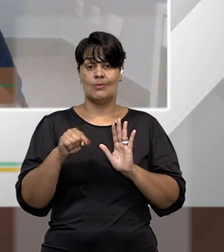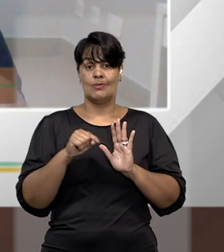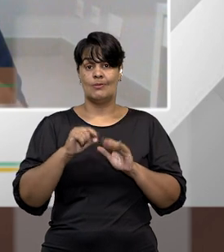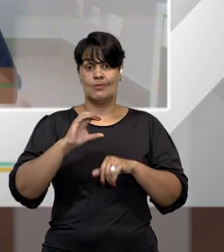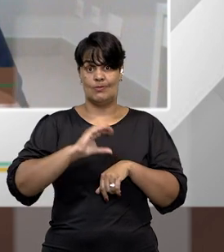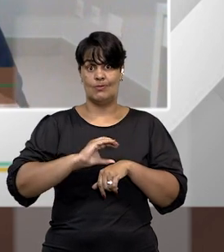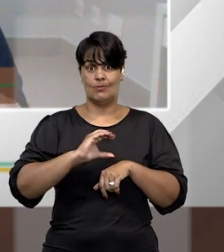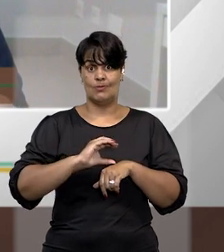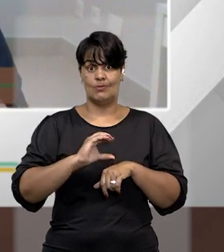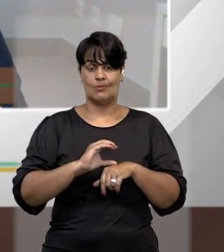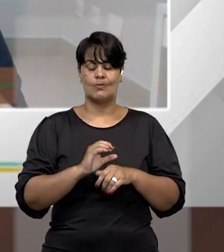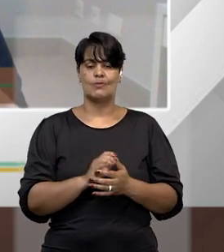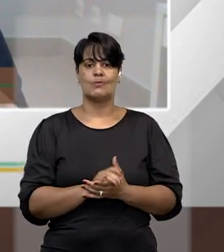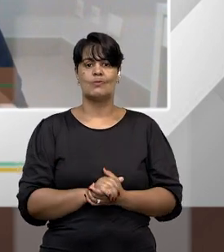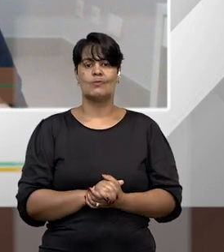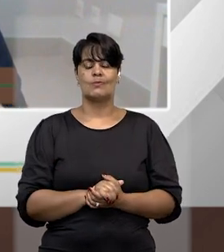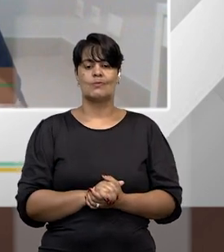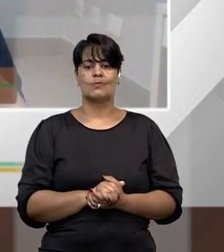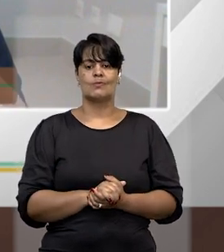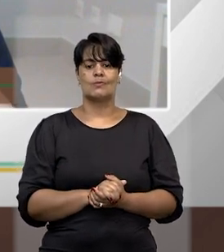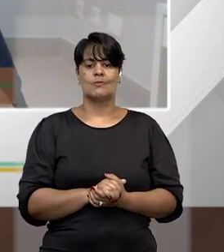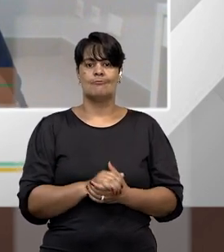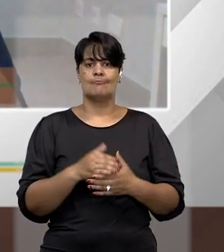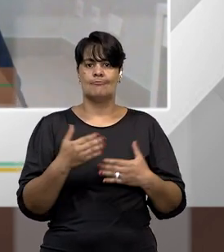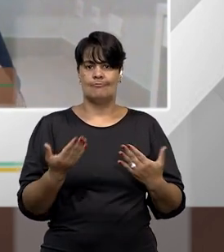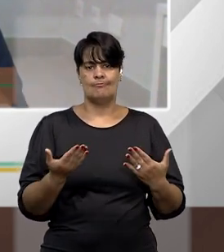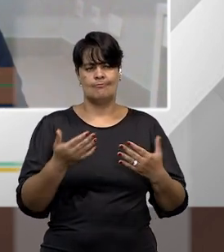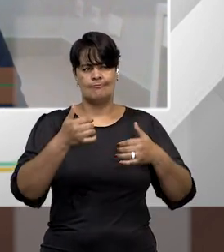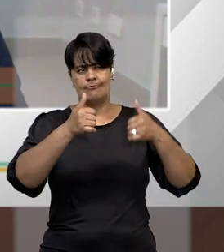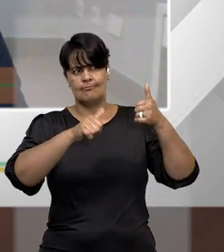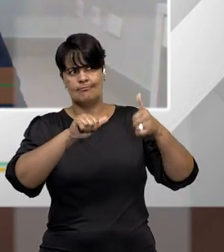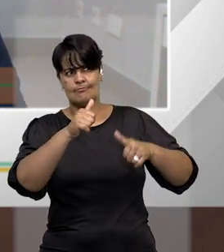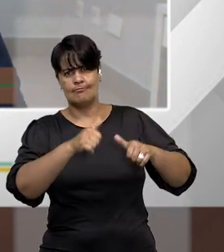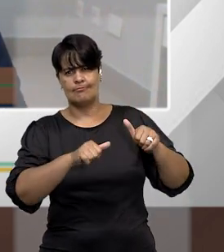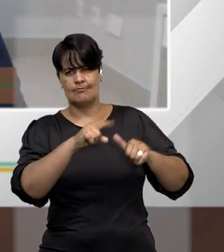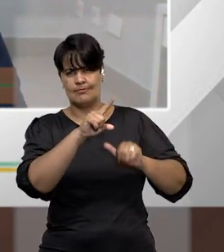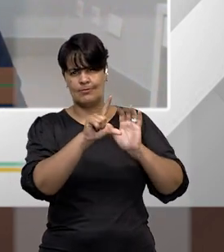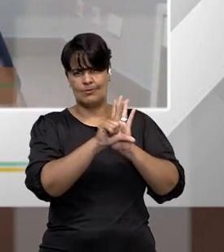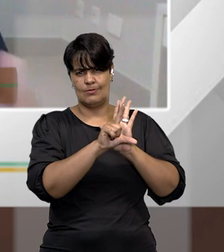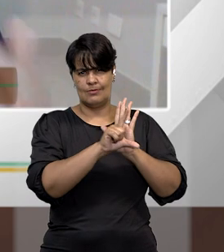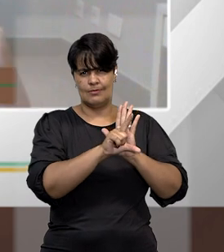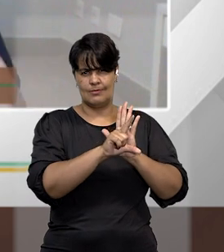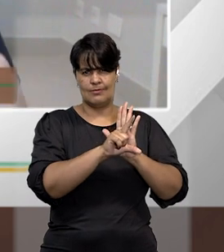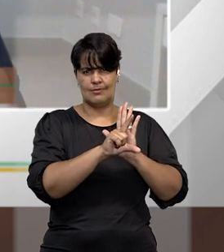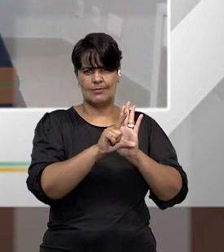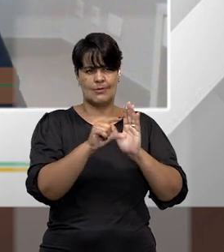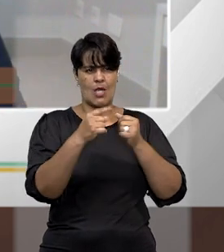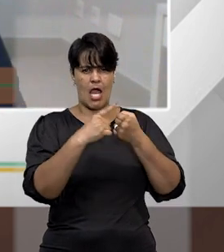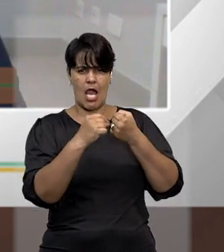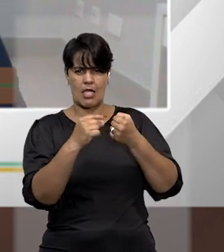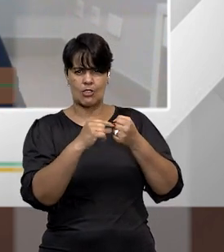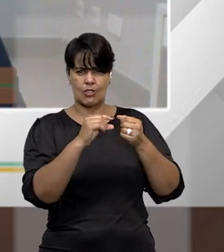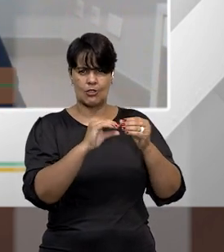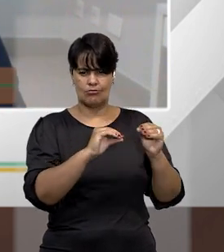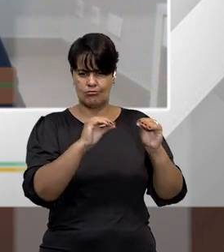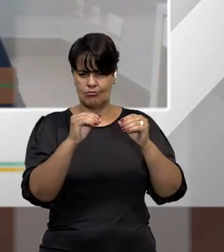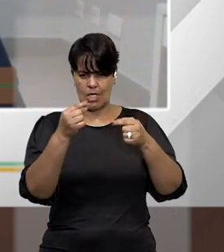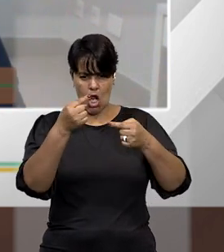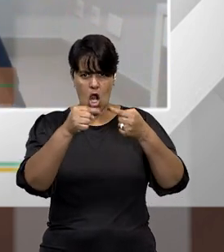análise de um dispositivo que está em seguida ao outro, demonstra que esses crimes da Lei 14